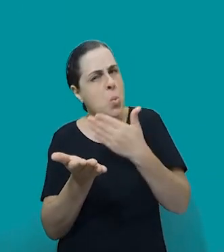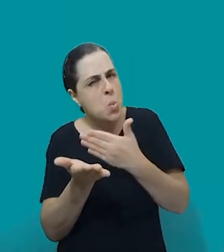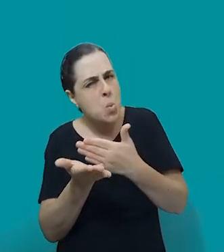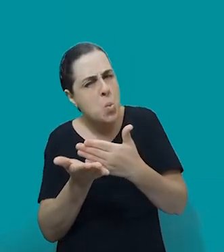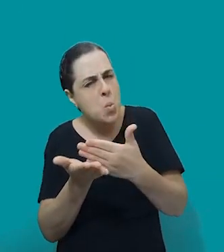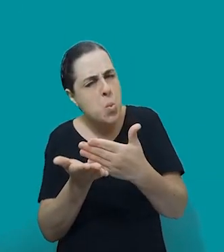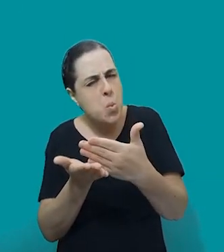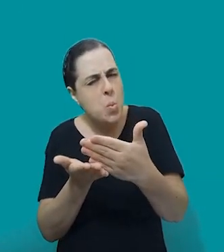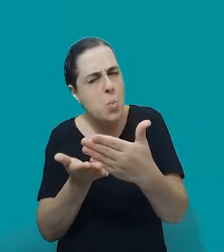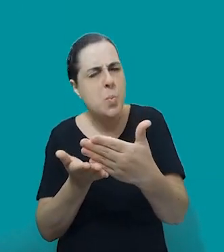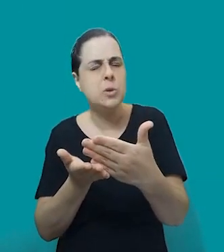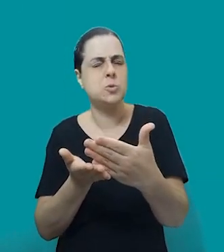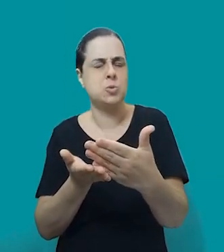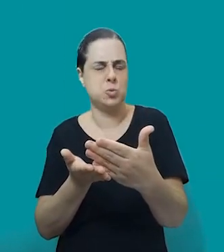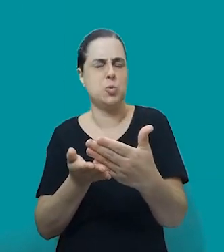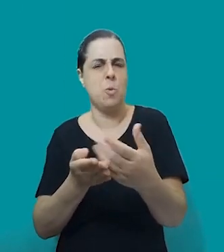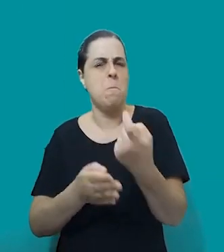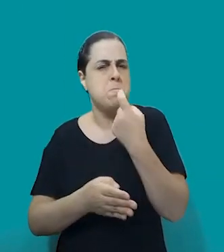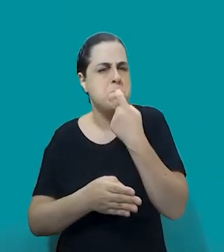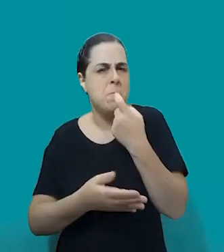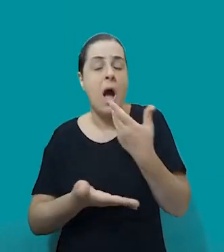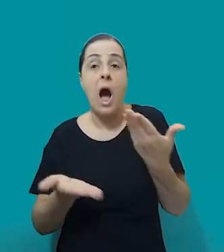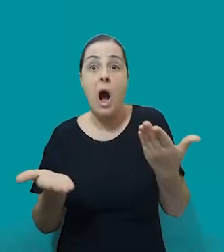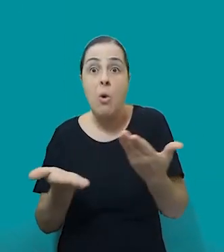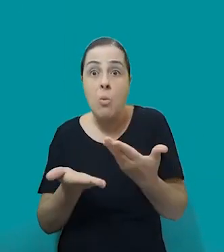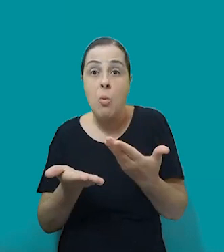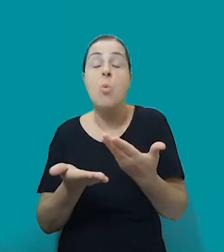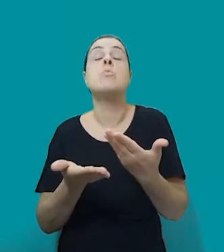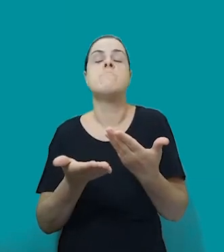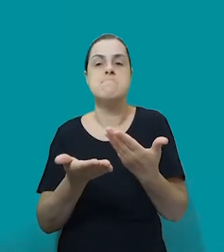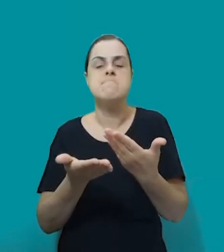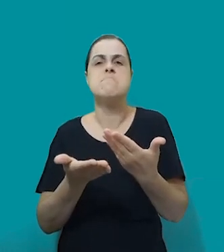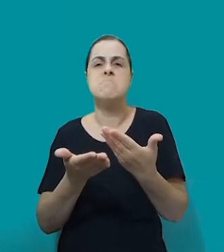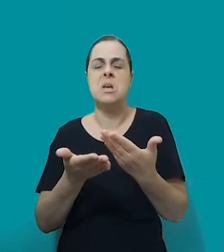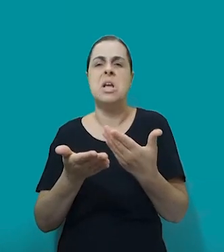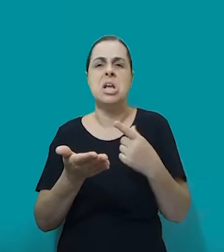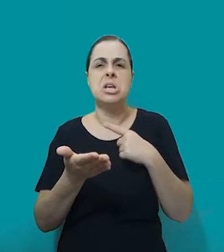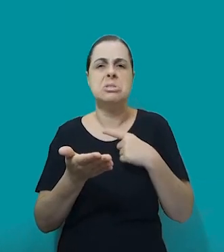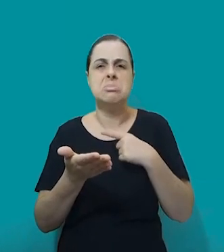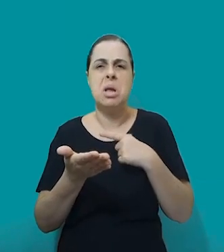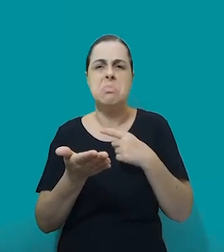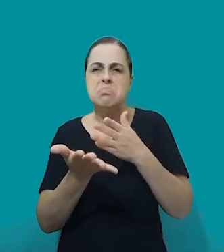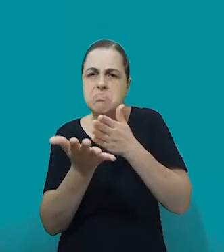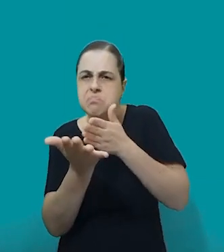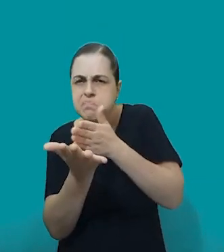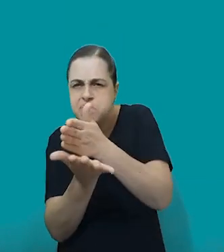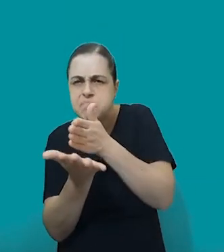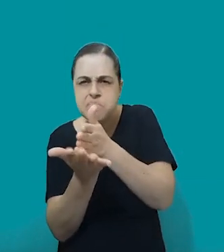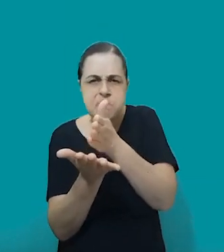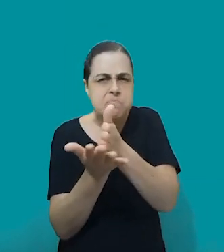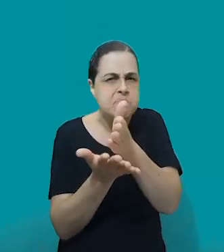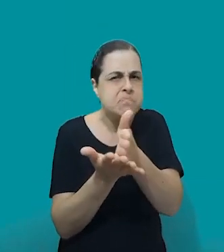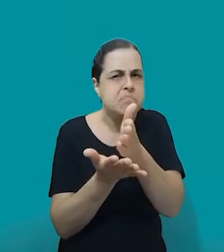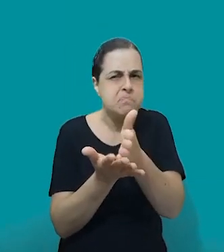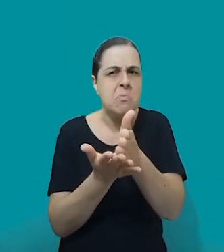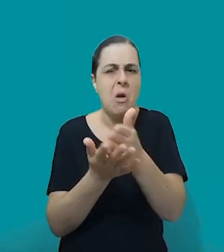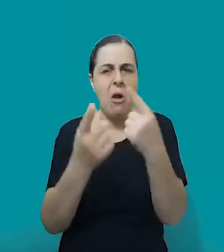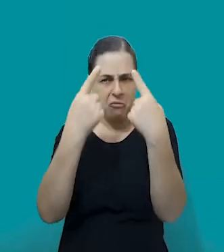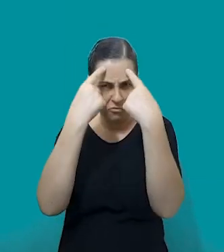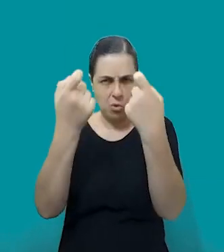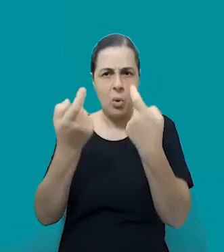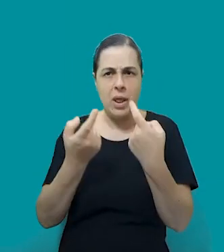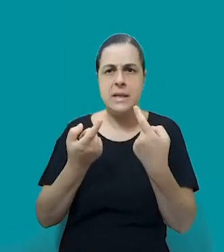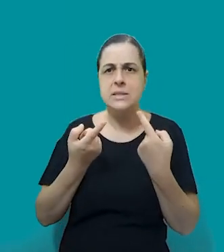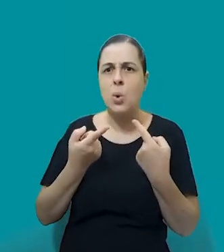a gente ainda está descobrindo as enormes facetas, as várias facetas desse tipo de violência contra a mulher e aonde ela opera,